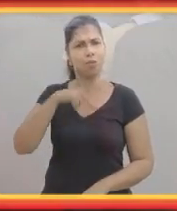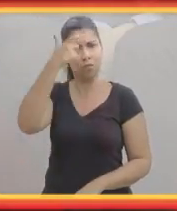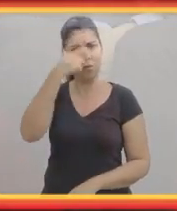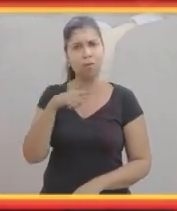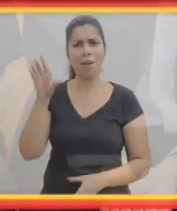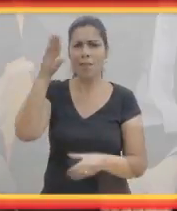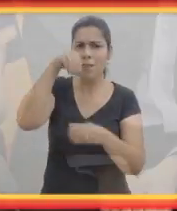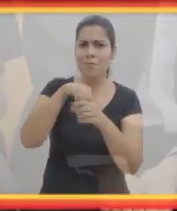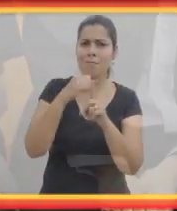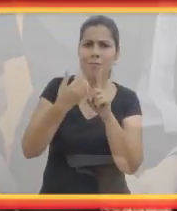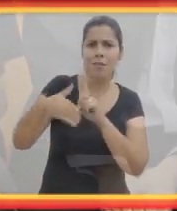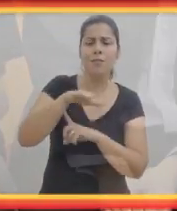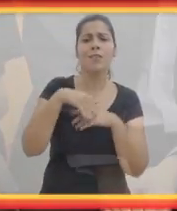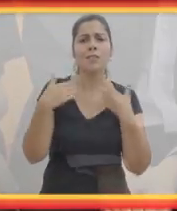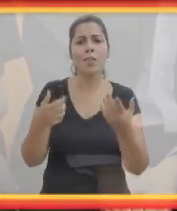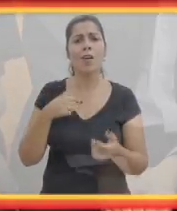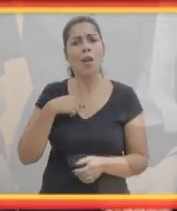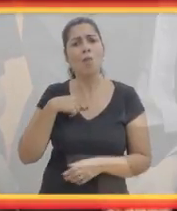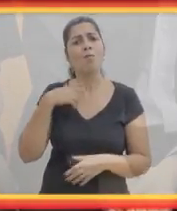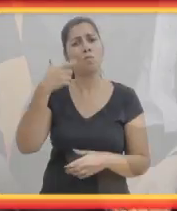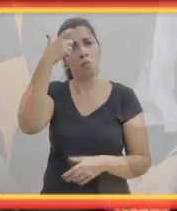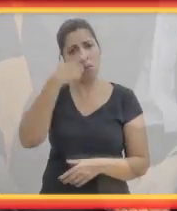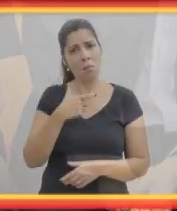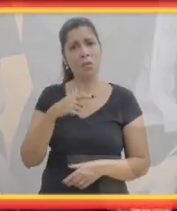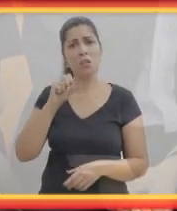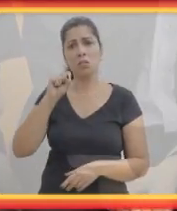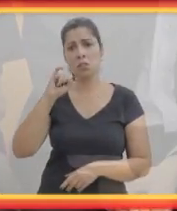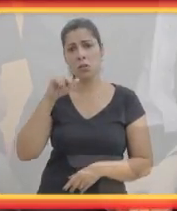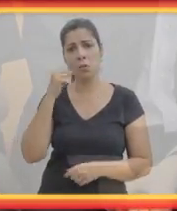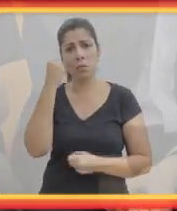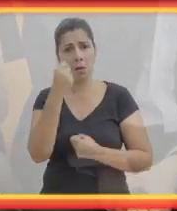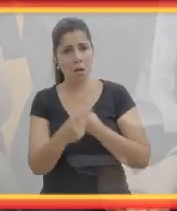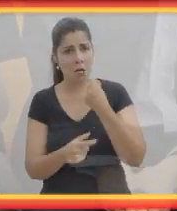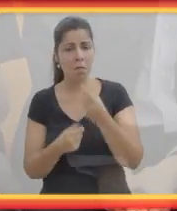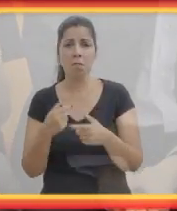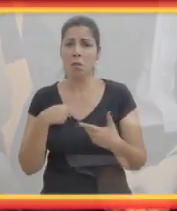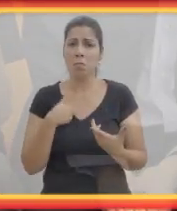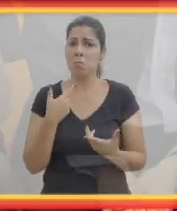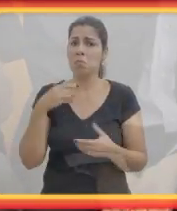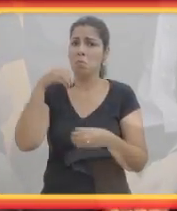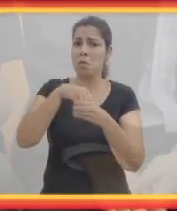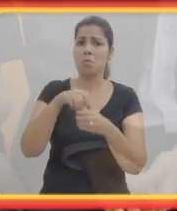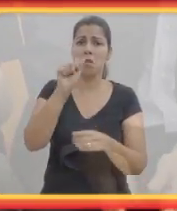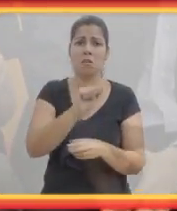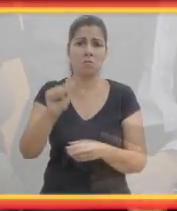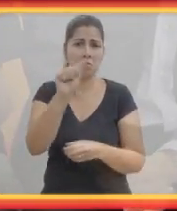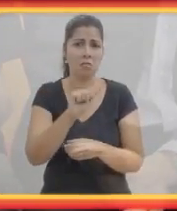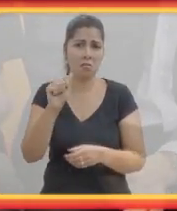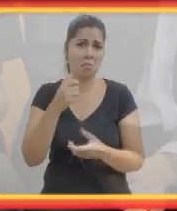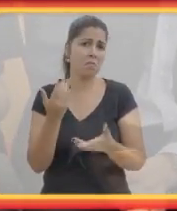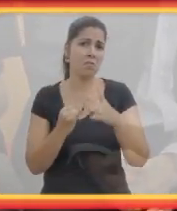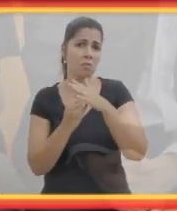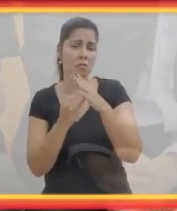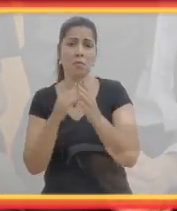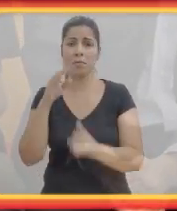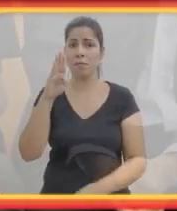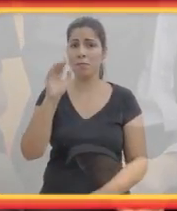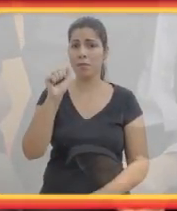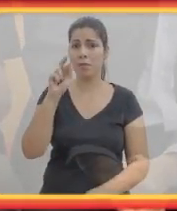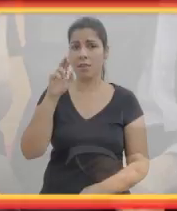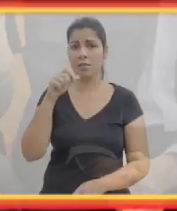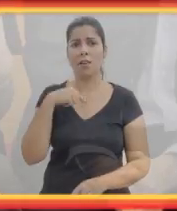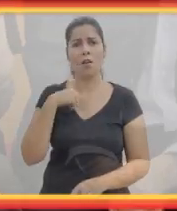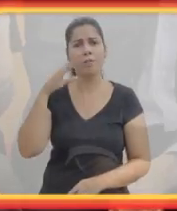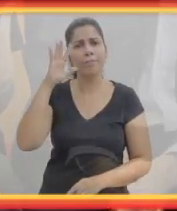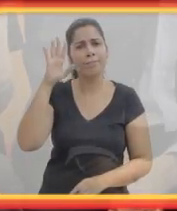sociedade. Então eu, enquanto paciente com síndromes raras, e eu, enquanto associação, enquanto Instituto Baré, eu